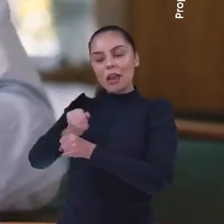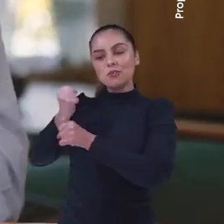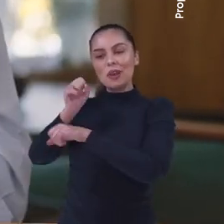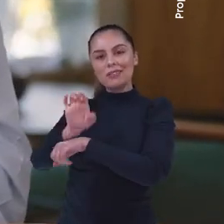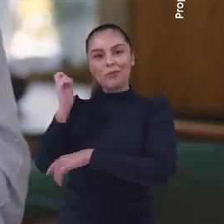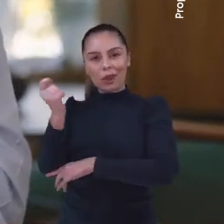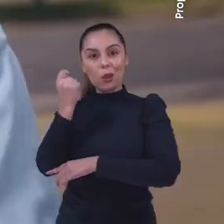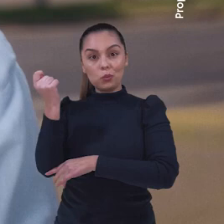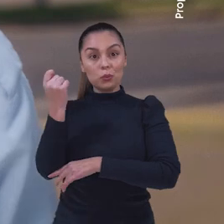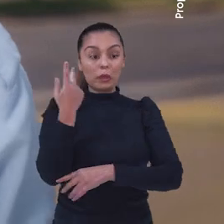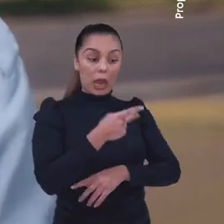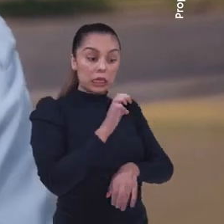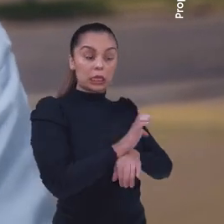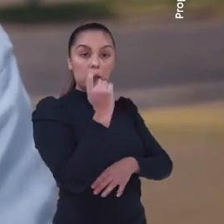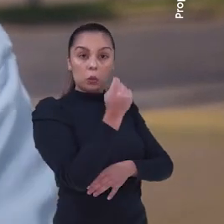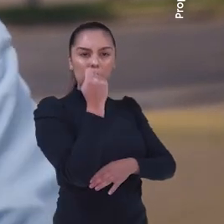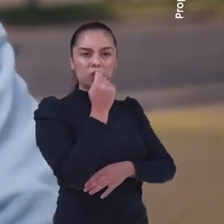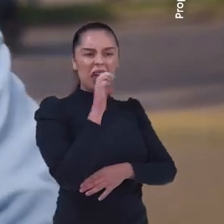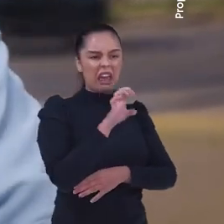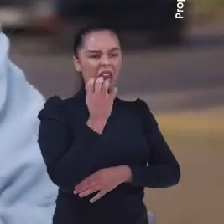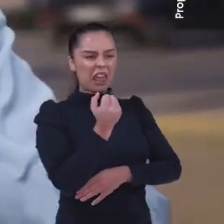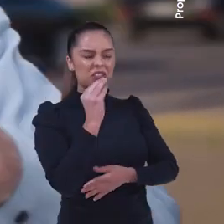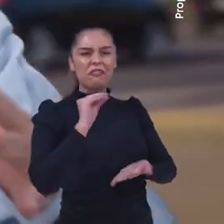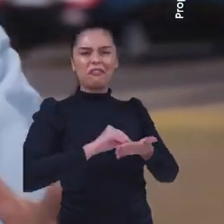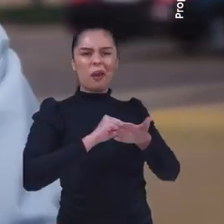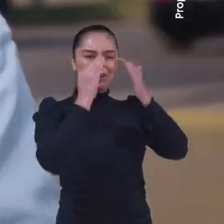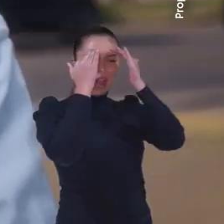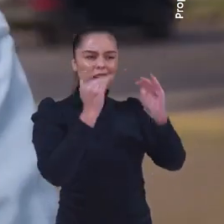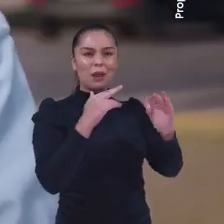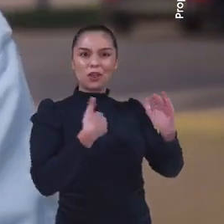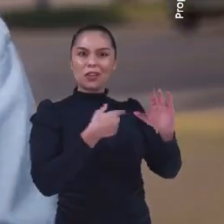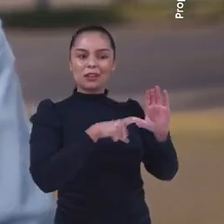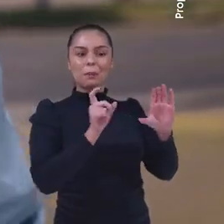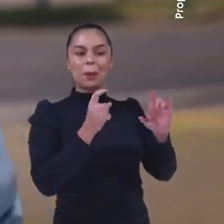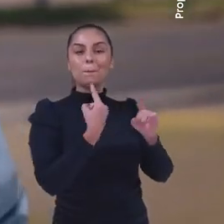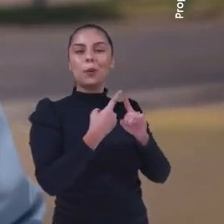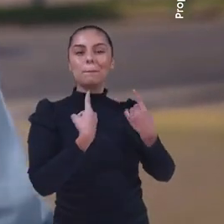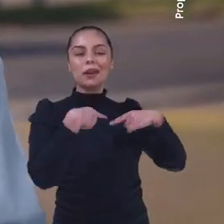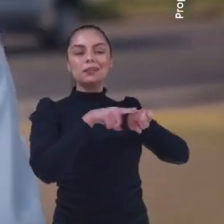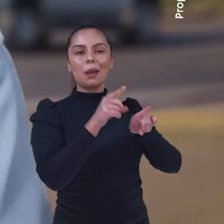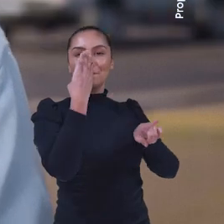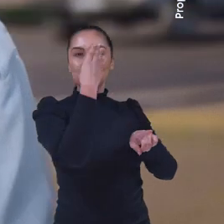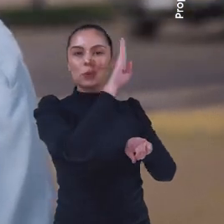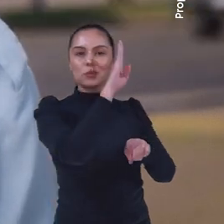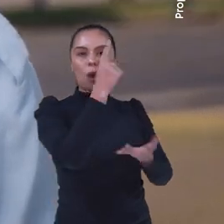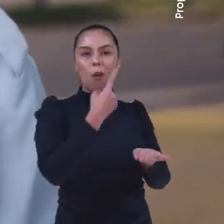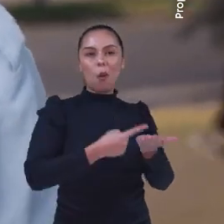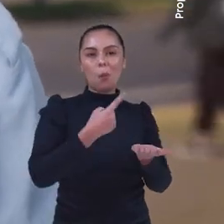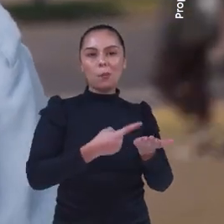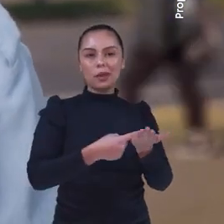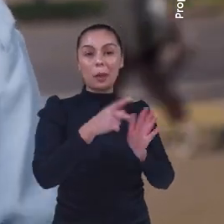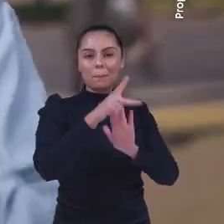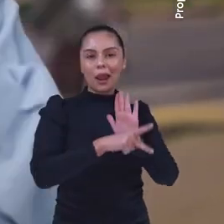reconstrução do rio grande aqui no rio grande o leite desrespeitou a nossa independência ao firmar com bolsonaro o acordo do